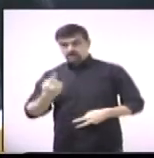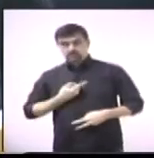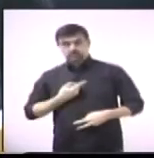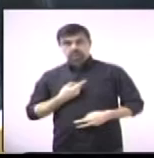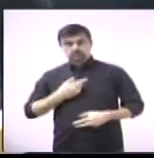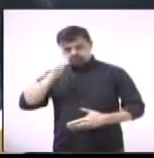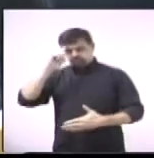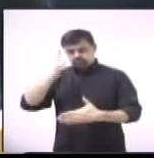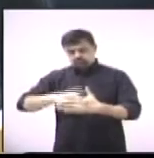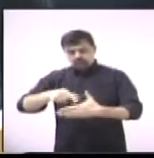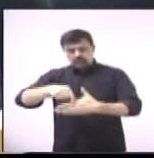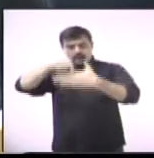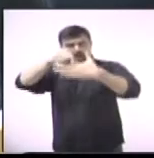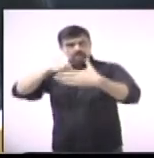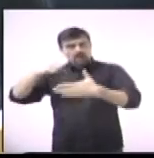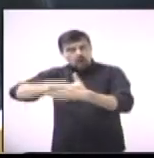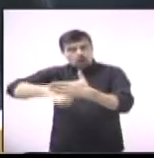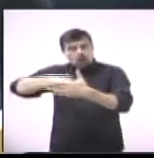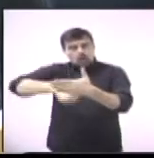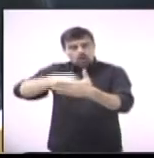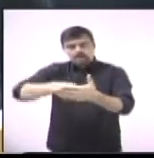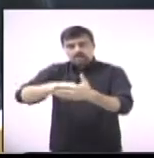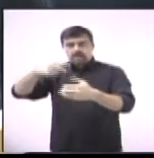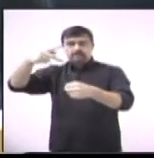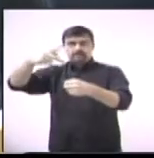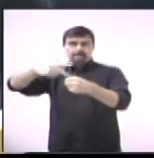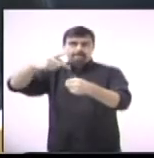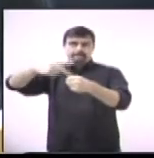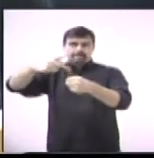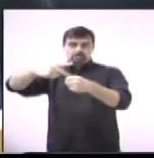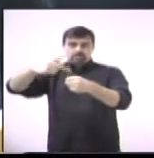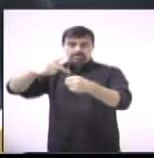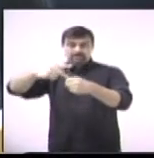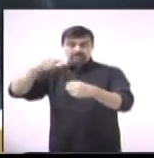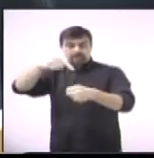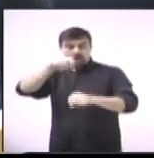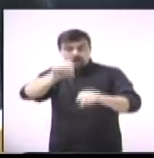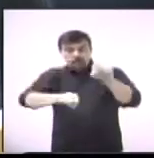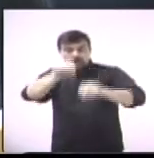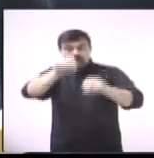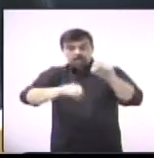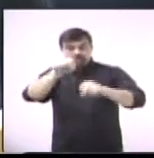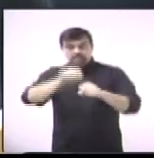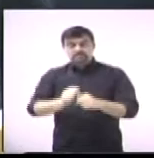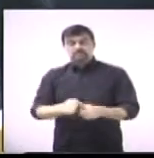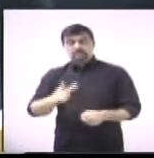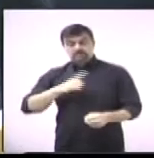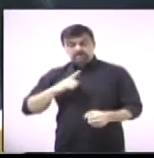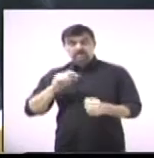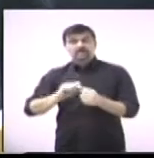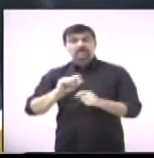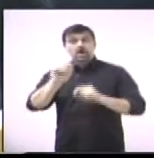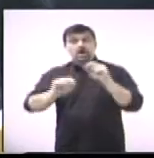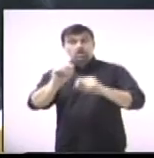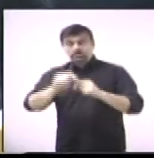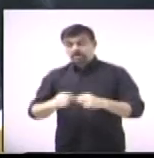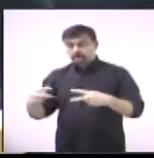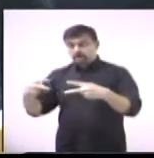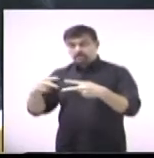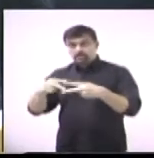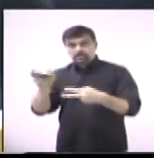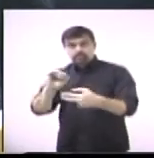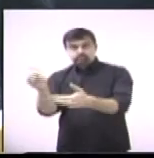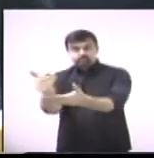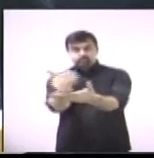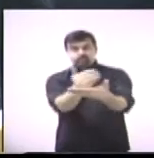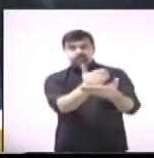A Petrobras é uma empresa que tem contribuído muito com a riqueza do